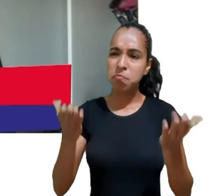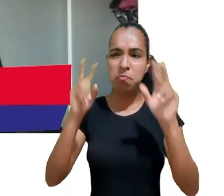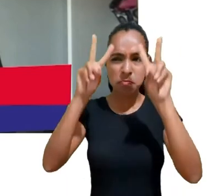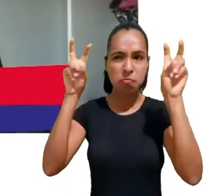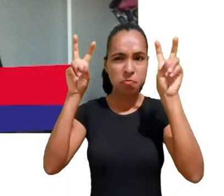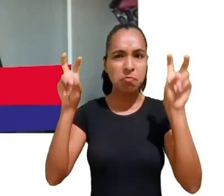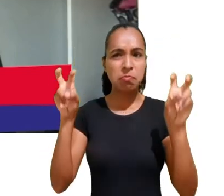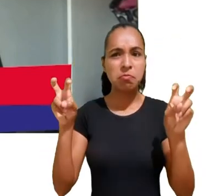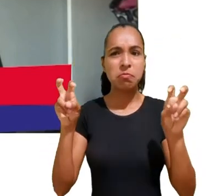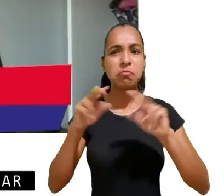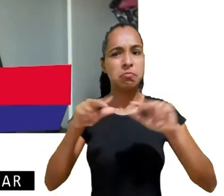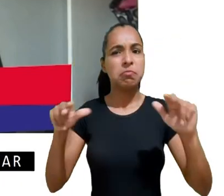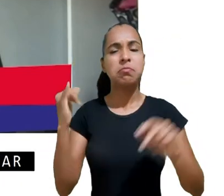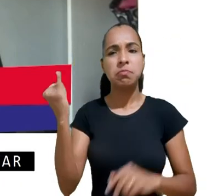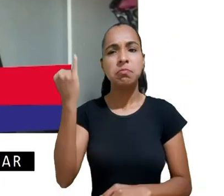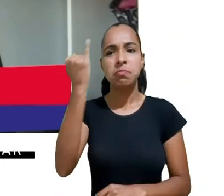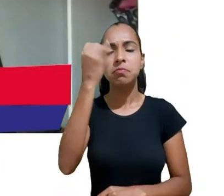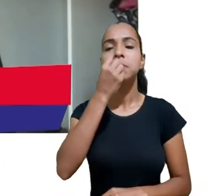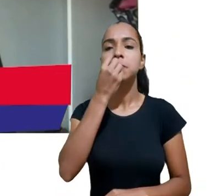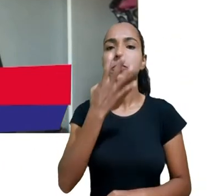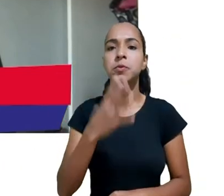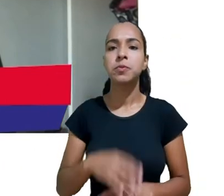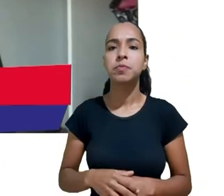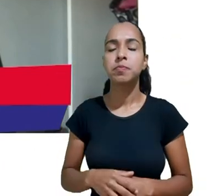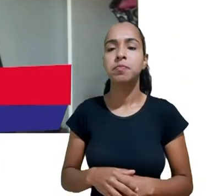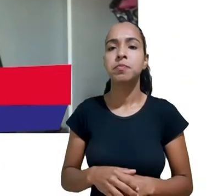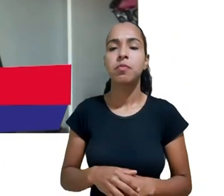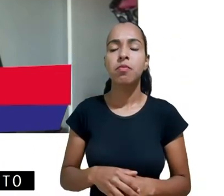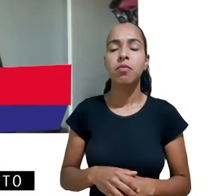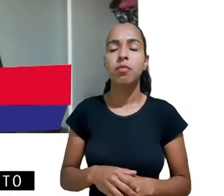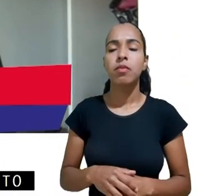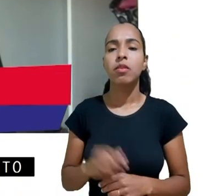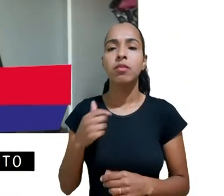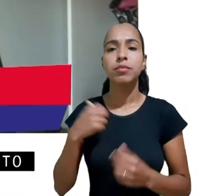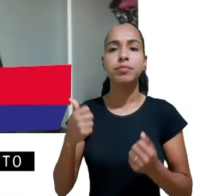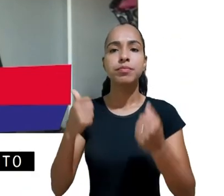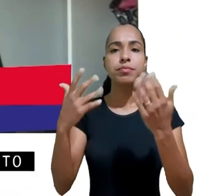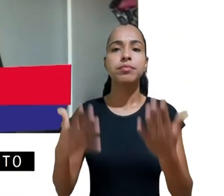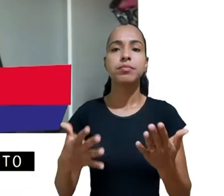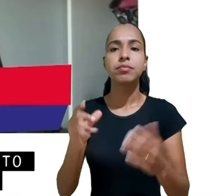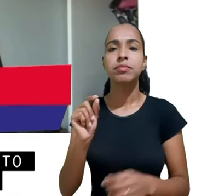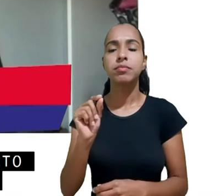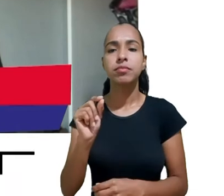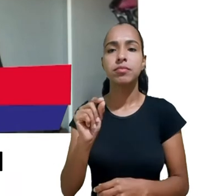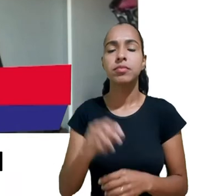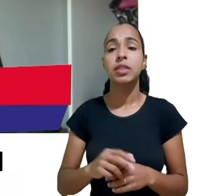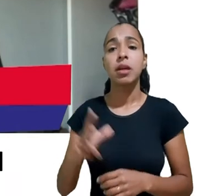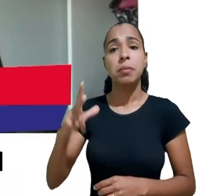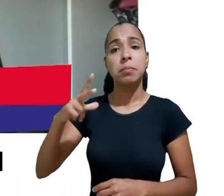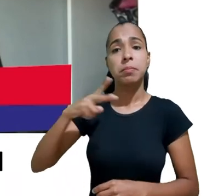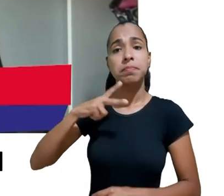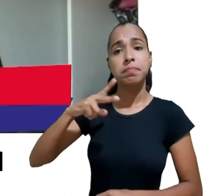eu queria encerrar dizendo que privacidade tem que se transformar em